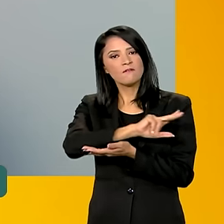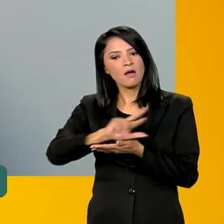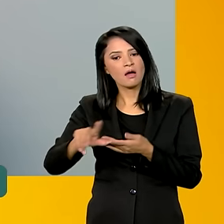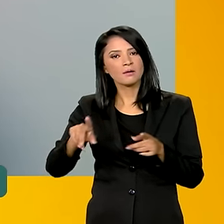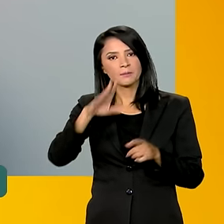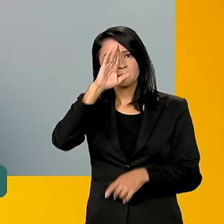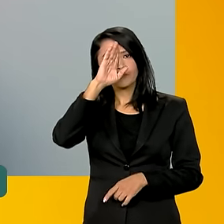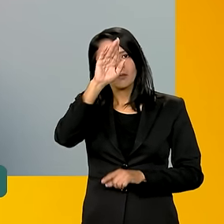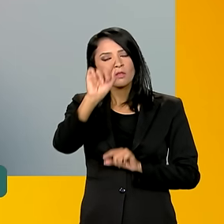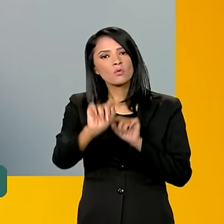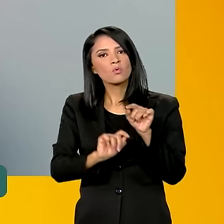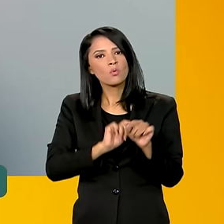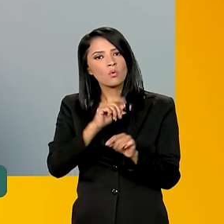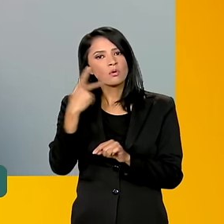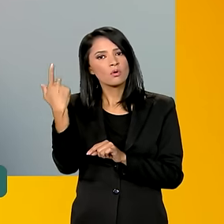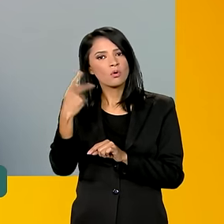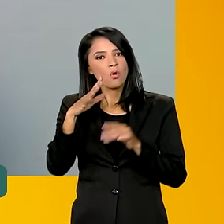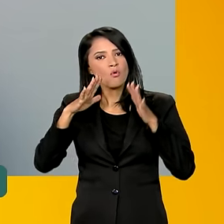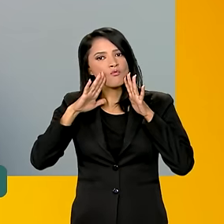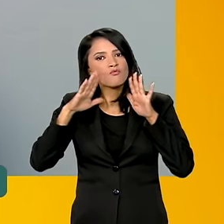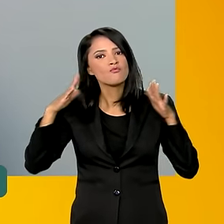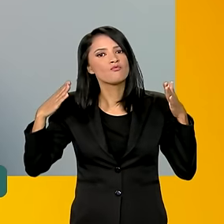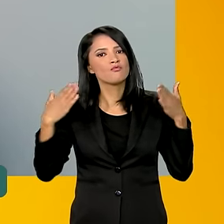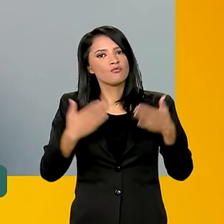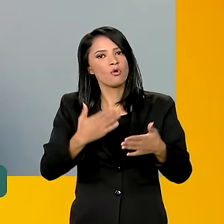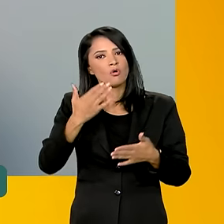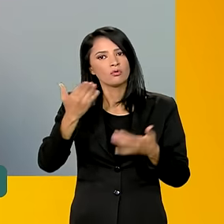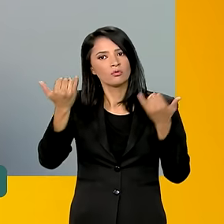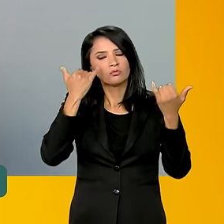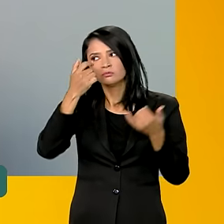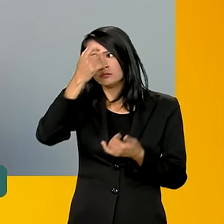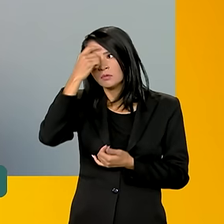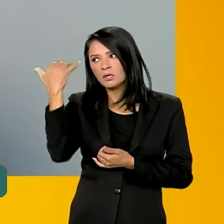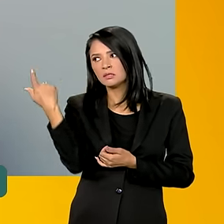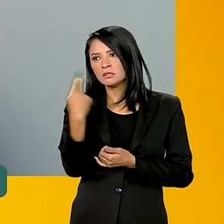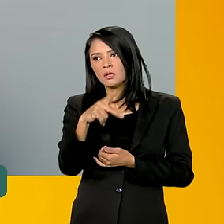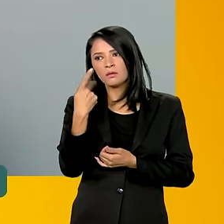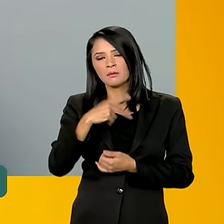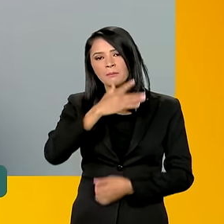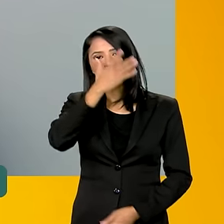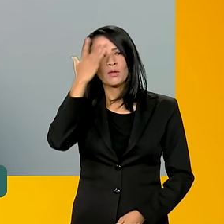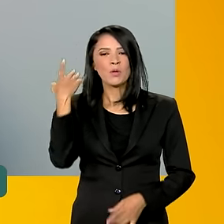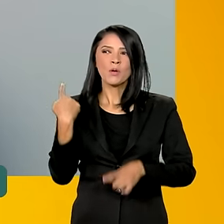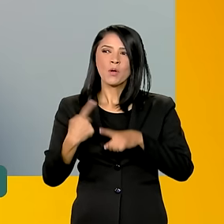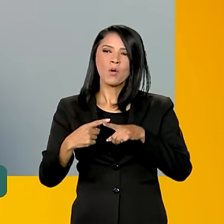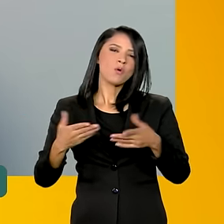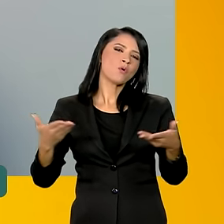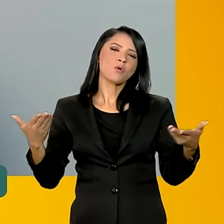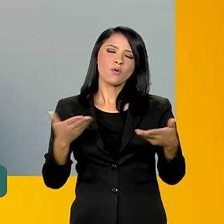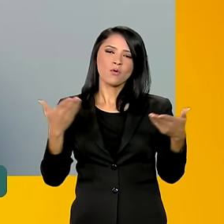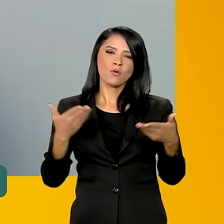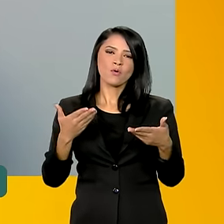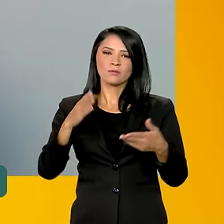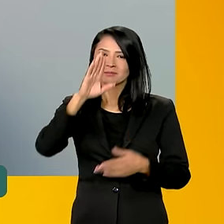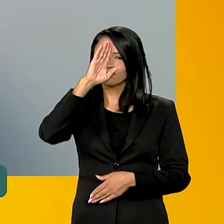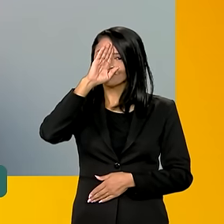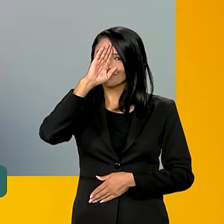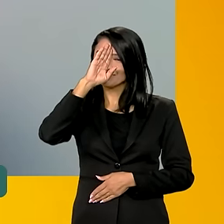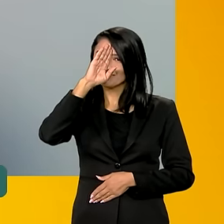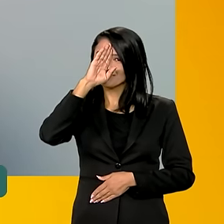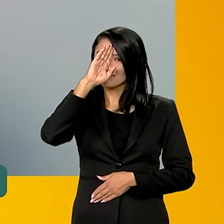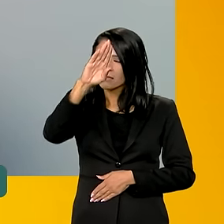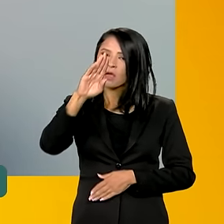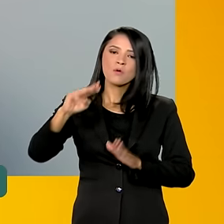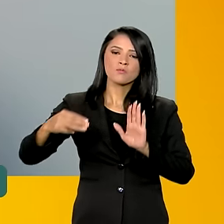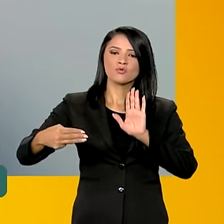principalmente com foco na conscientização do condutor, porque hoje as principais causas de